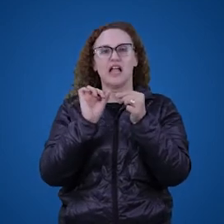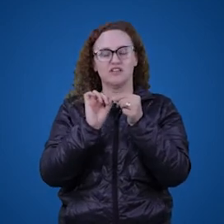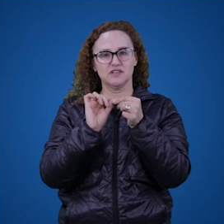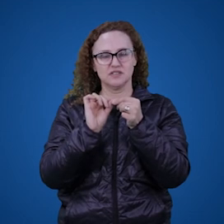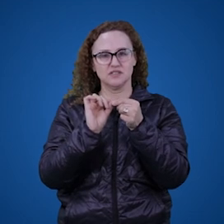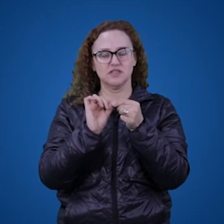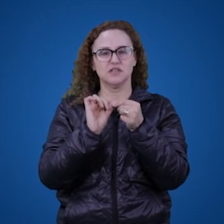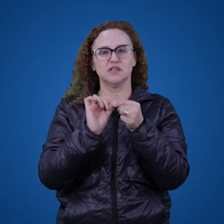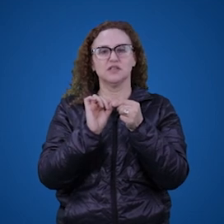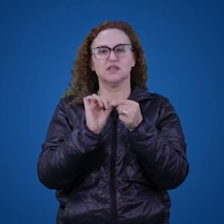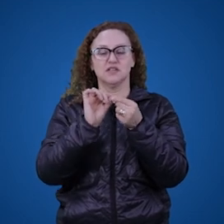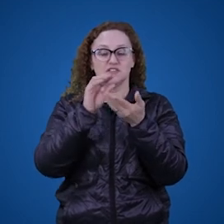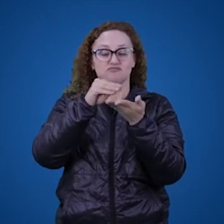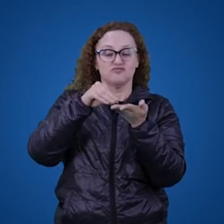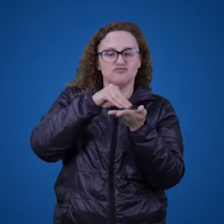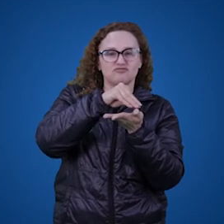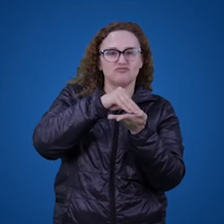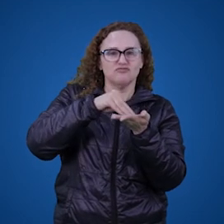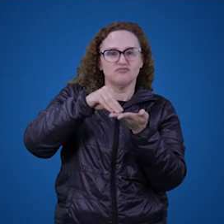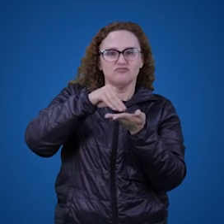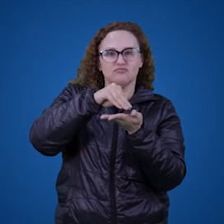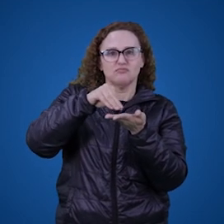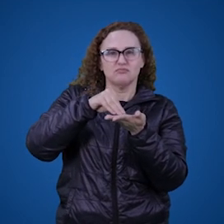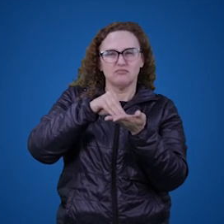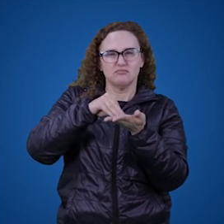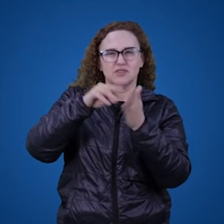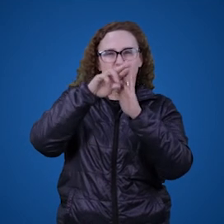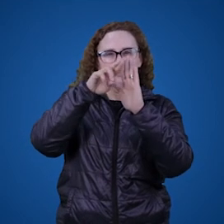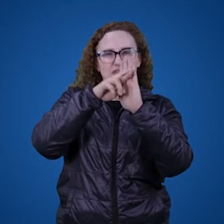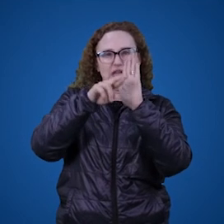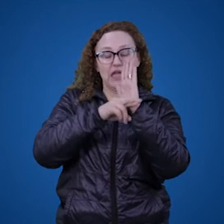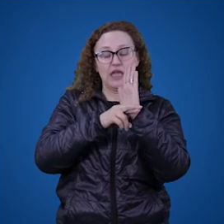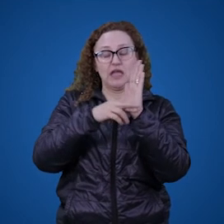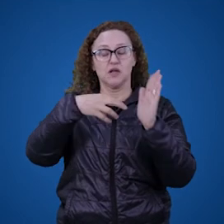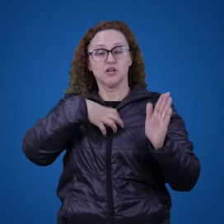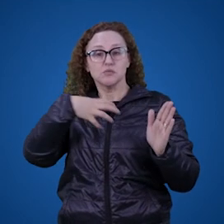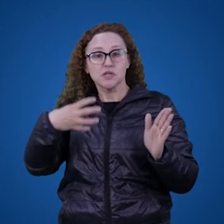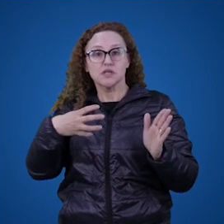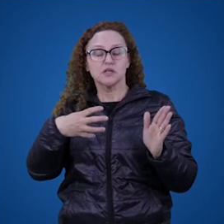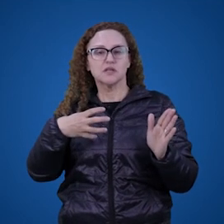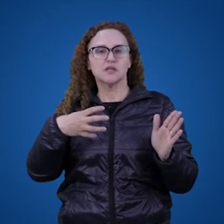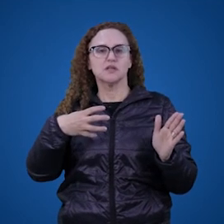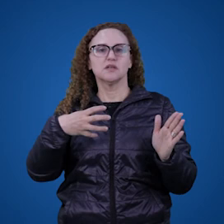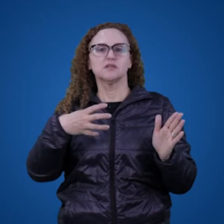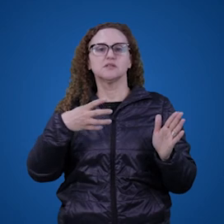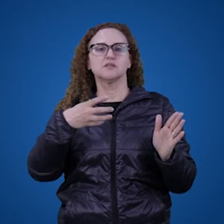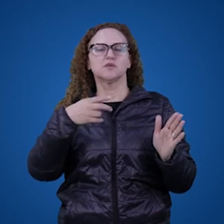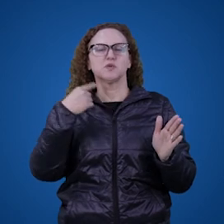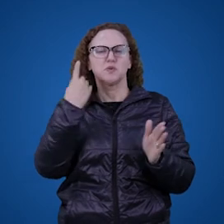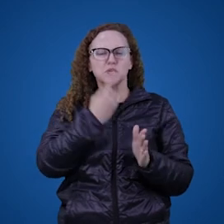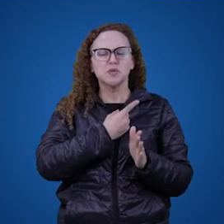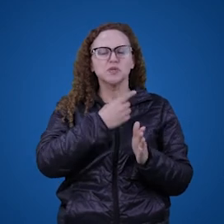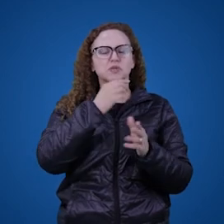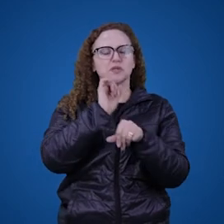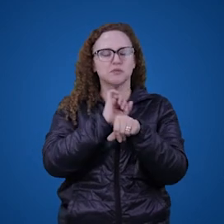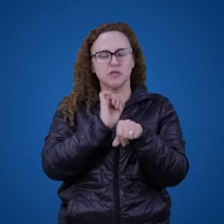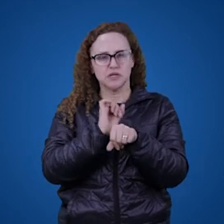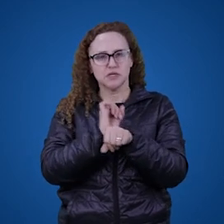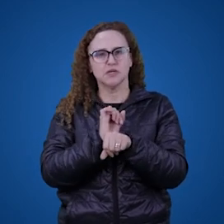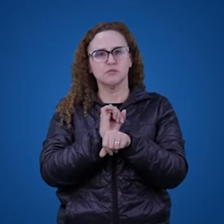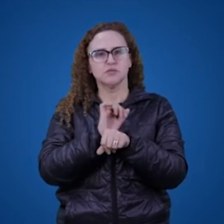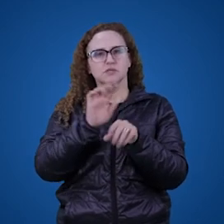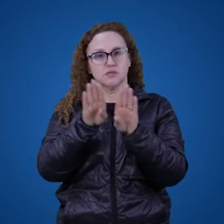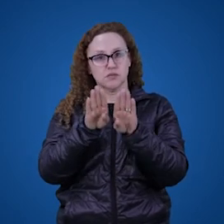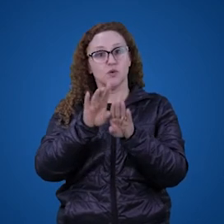fazer a nossa jogada do bom dia, as nossas convenções comportamentais entram em cena. Nós esperamos outras